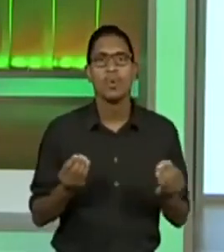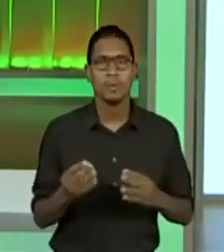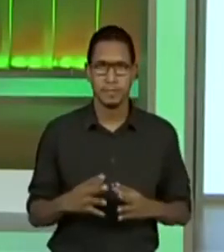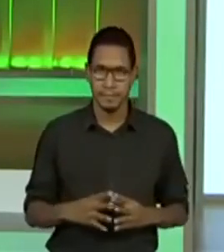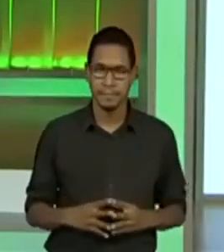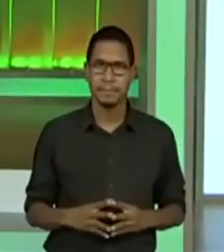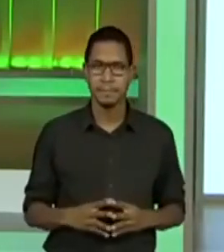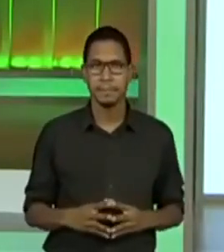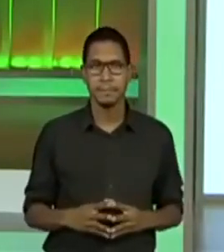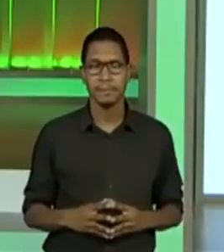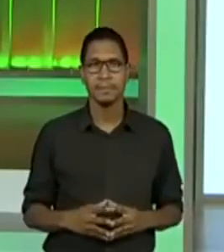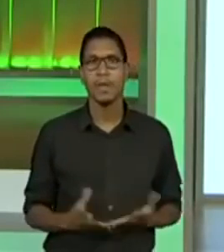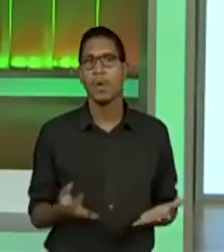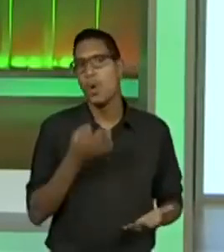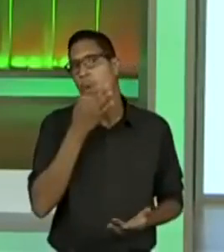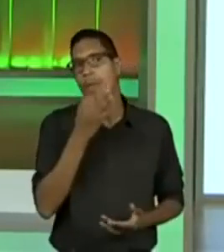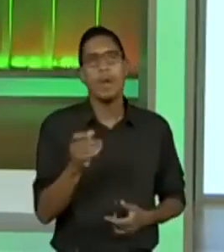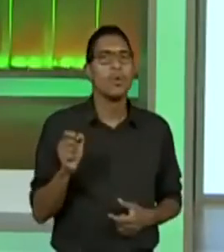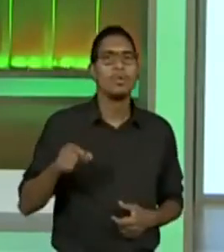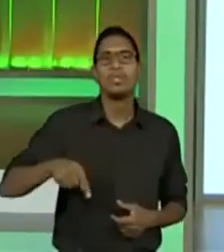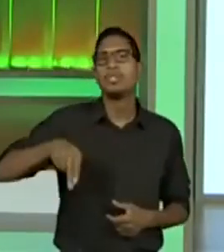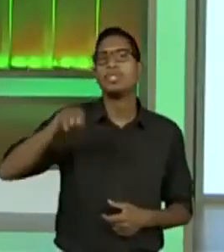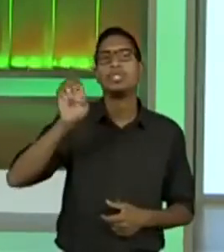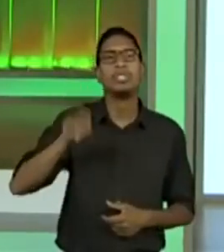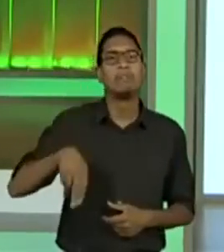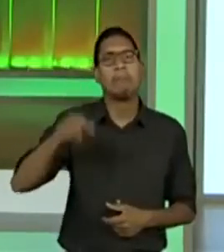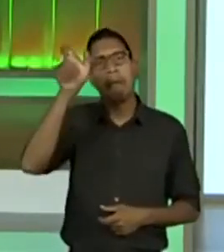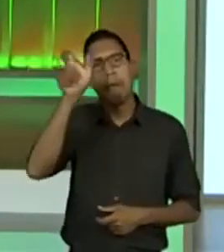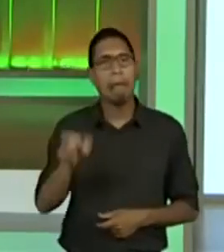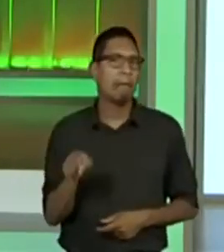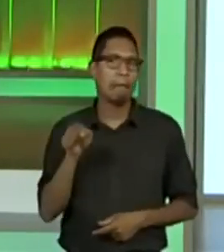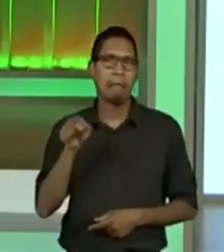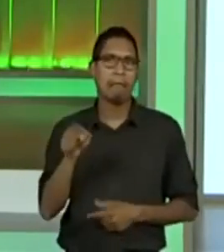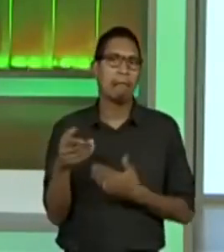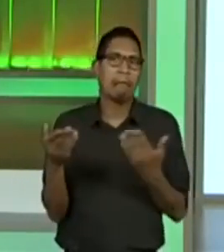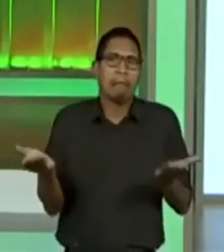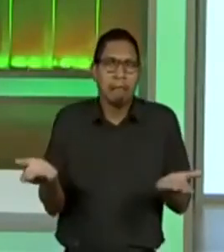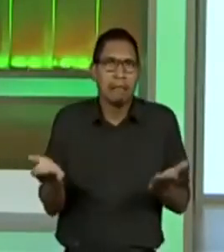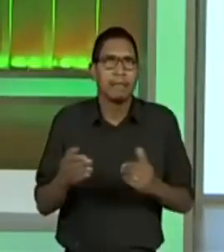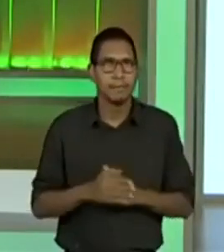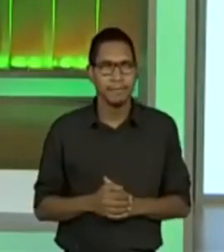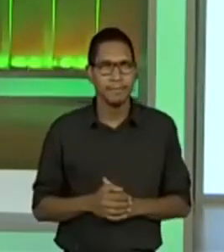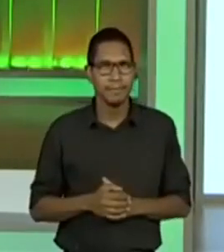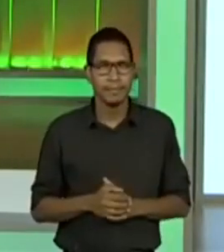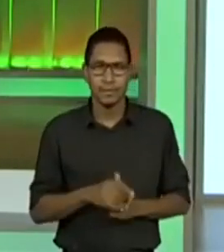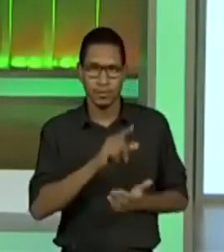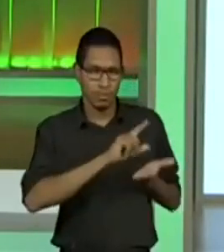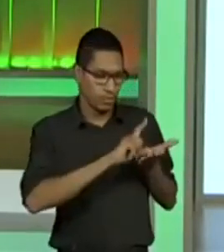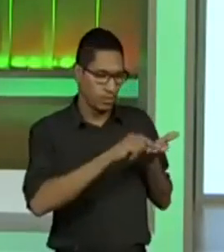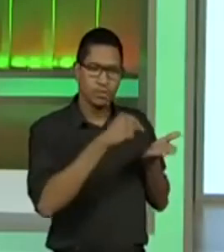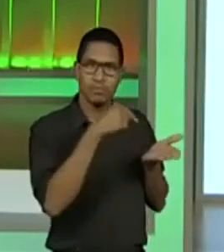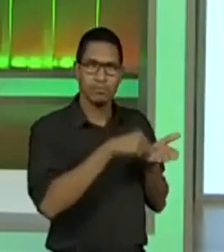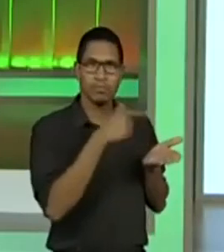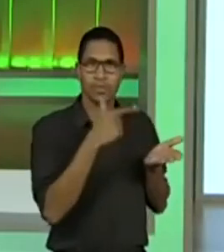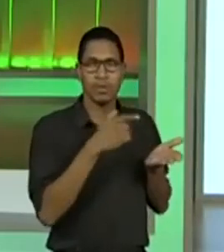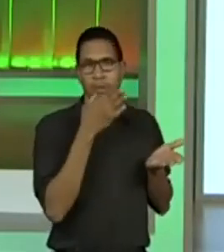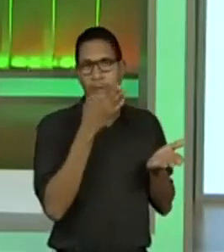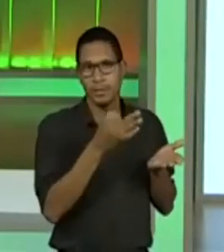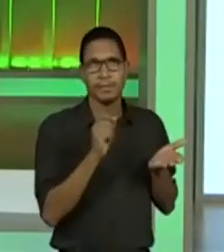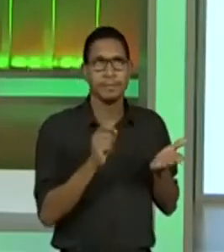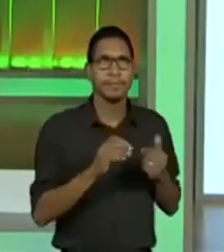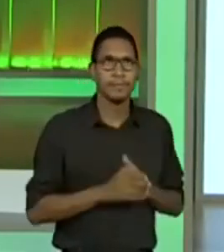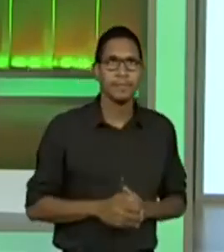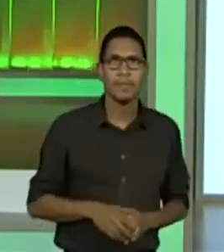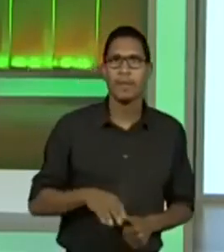legal, opinião de quem? Então, ó, não tem a opinião no artigo. Aqui,